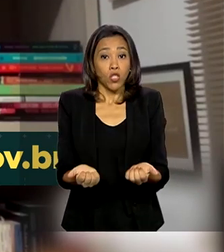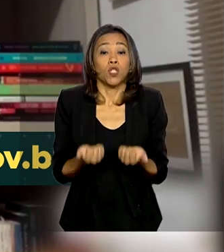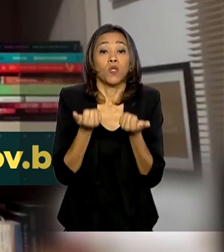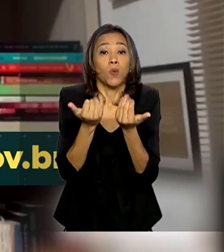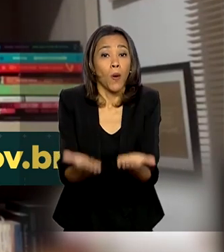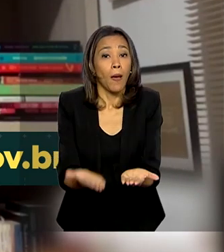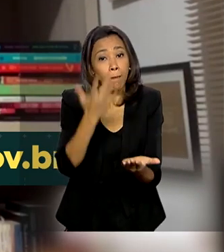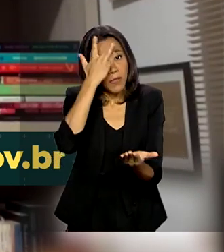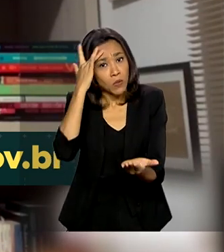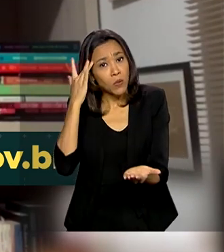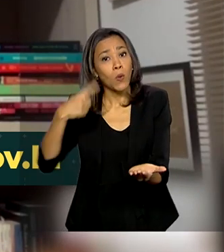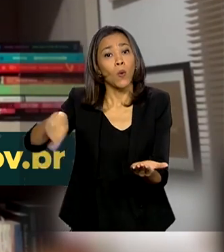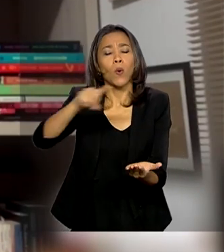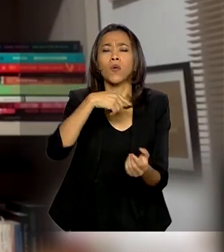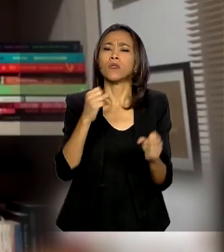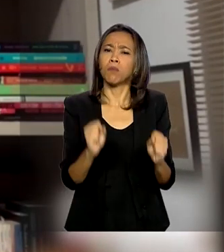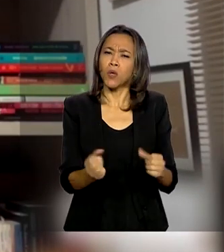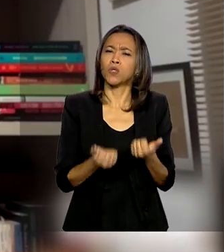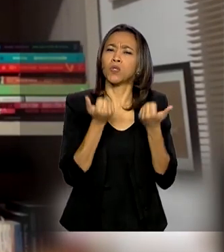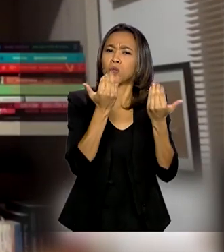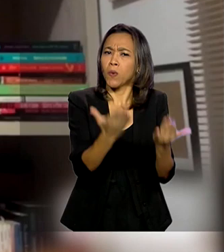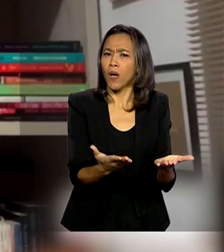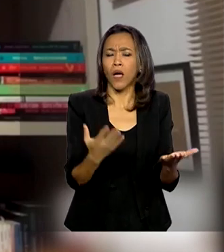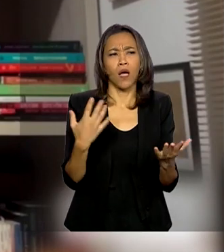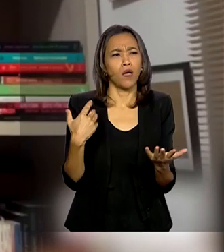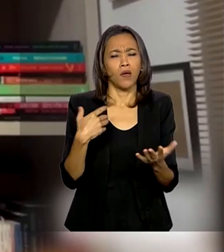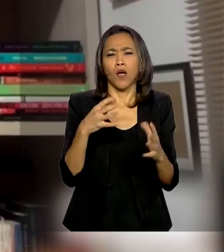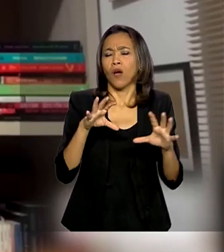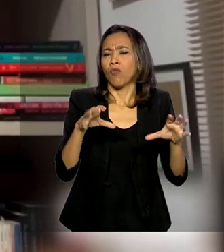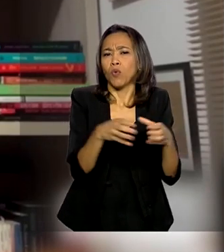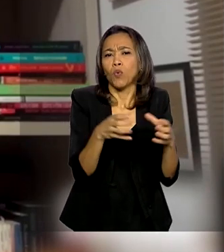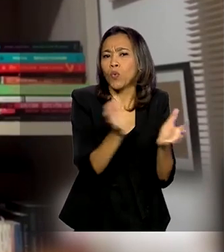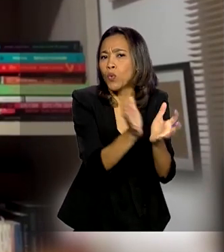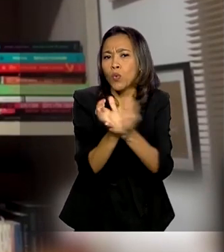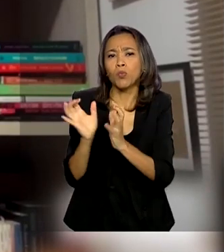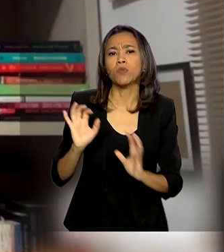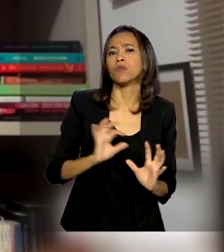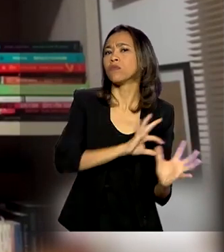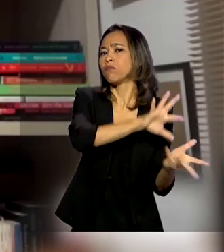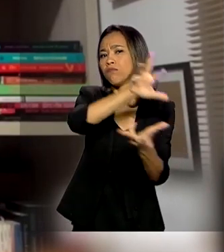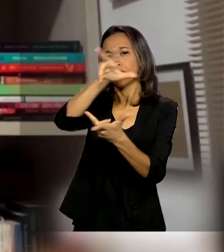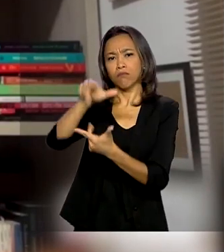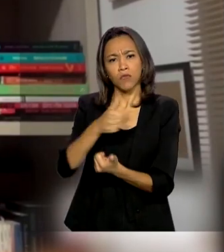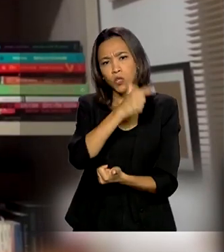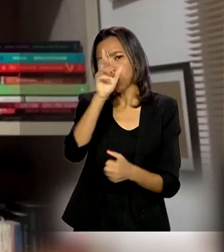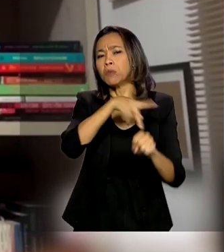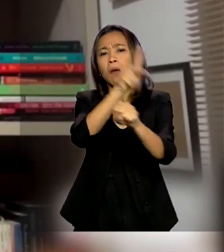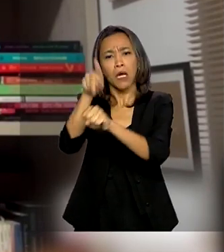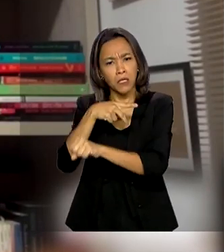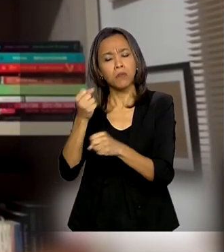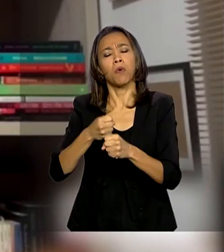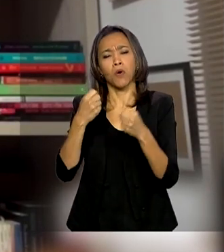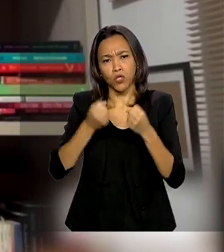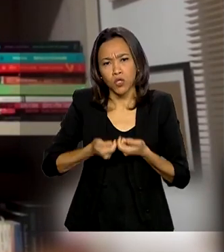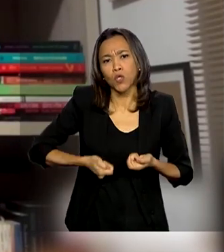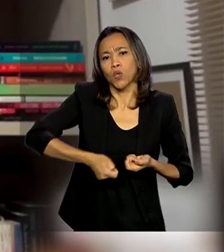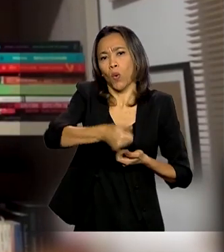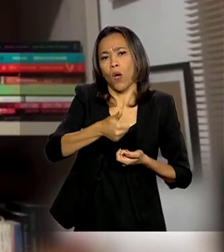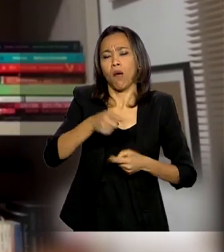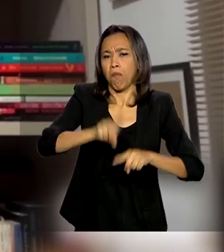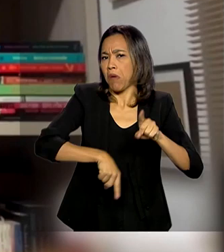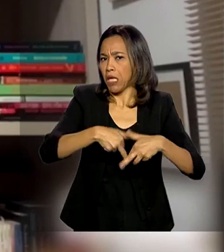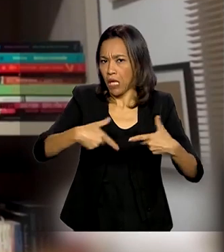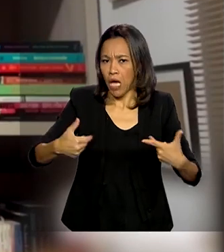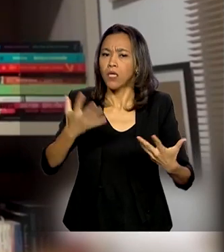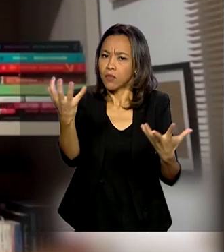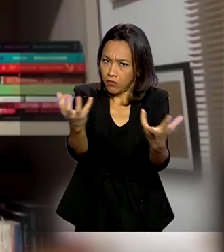físicas, jurídicas, organismos internacionais e outros países. Estão sendo recebidos insumos, materiais e